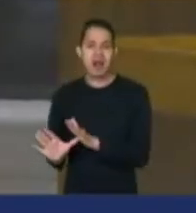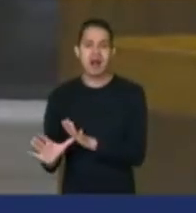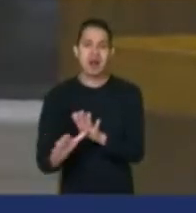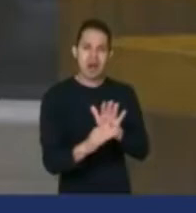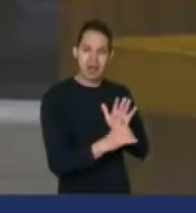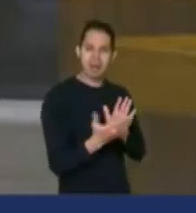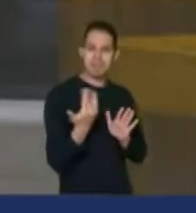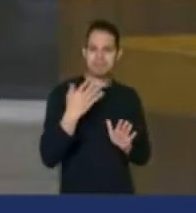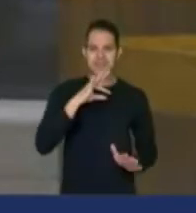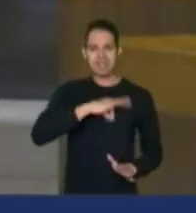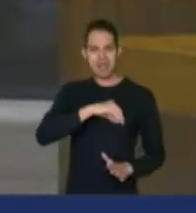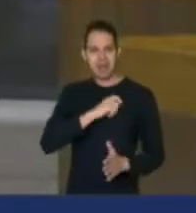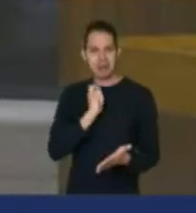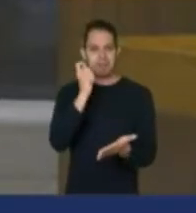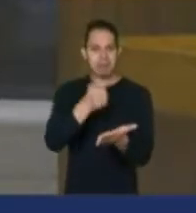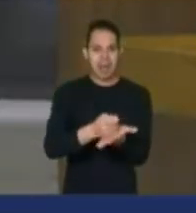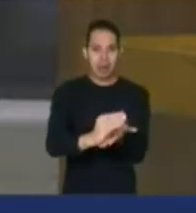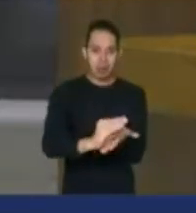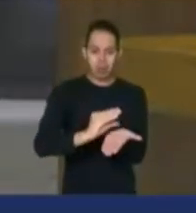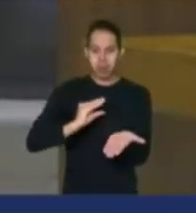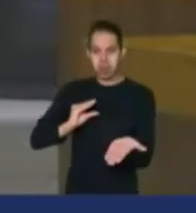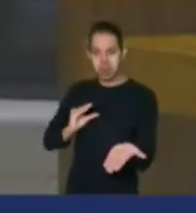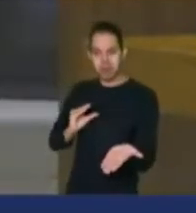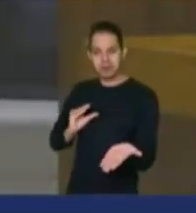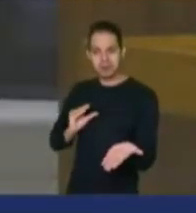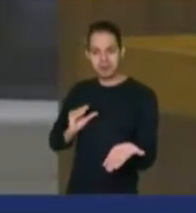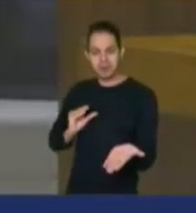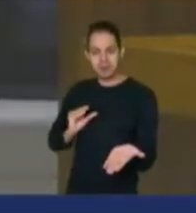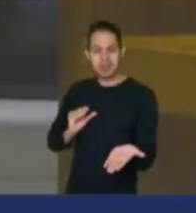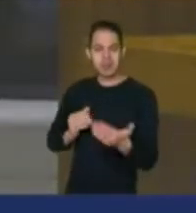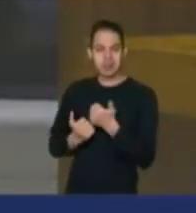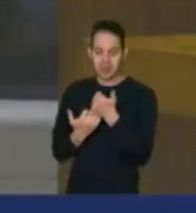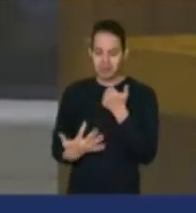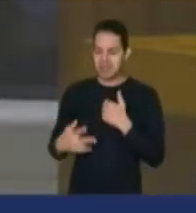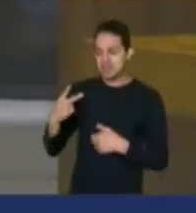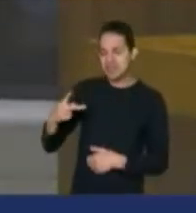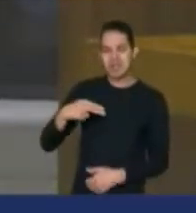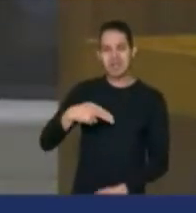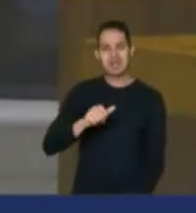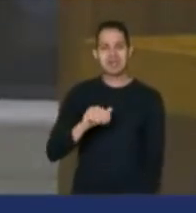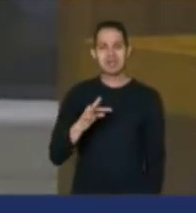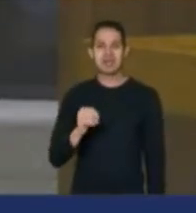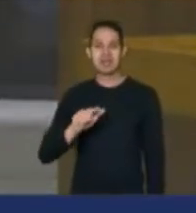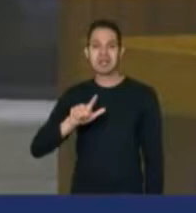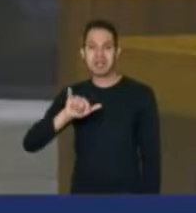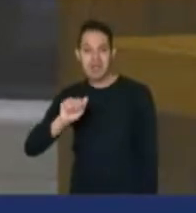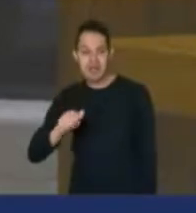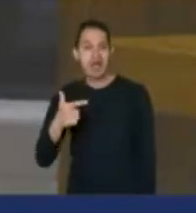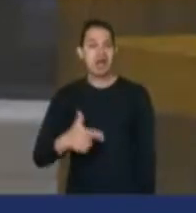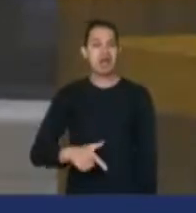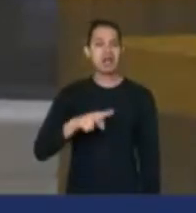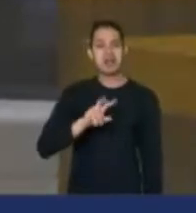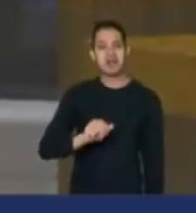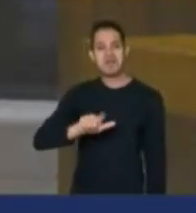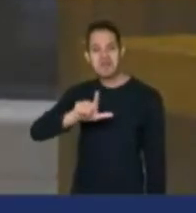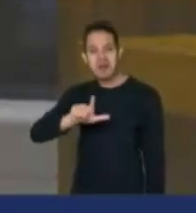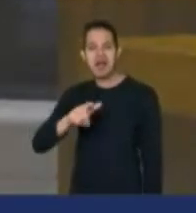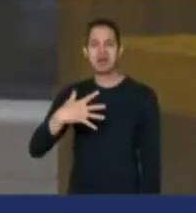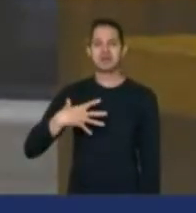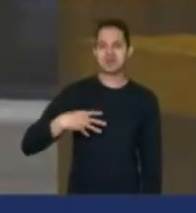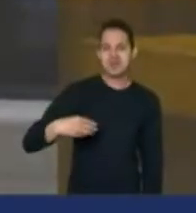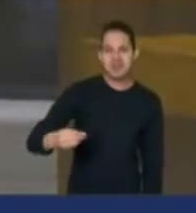do gabinete dele, da Natália Queiroz, da Valdo Açaí, dos filhos, das